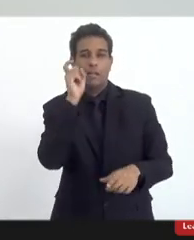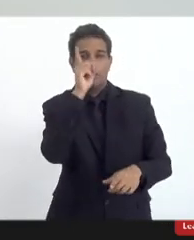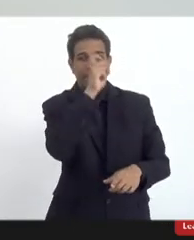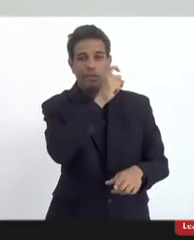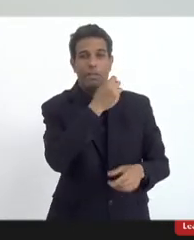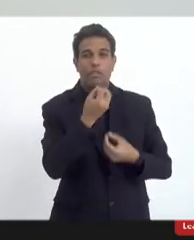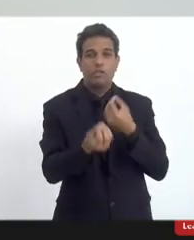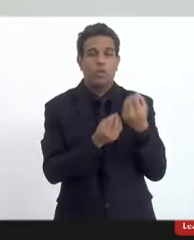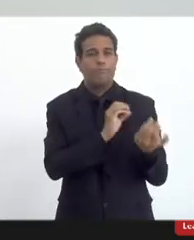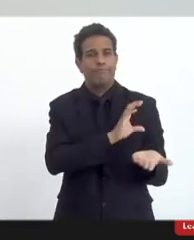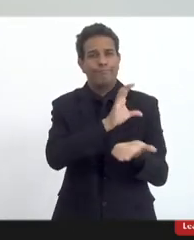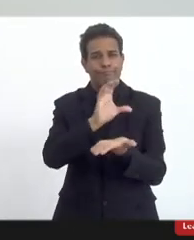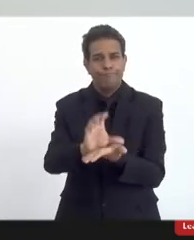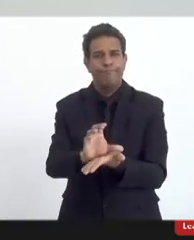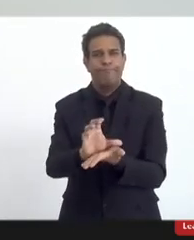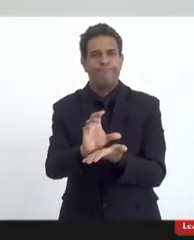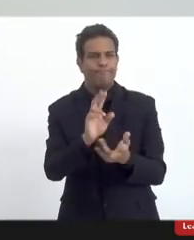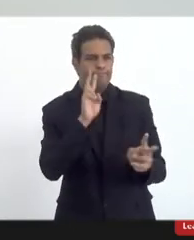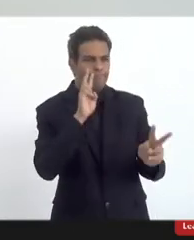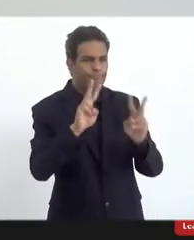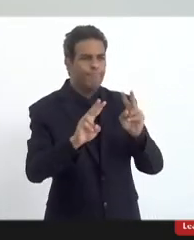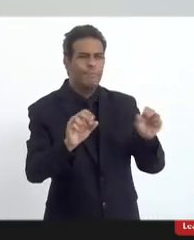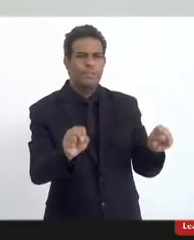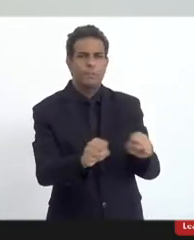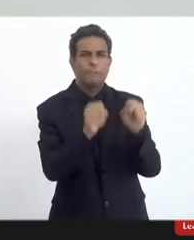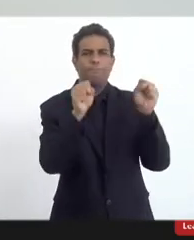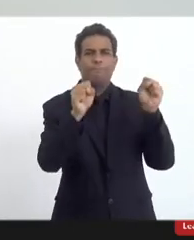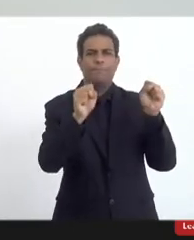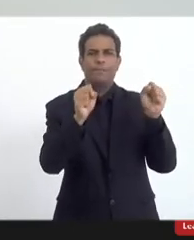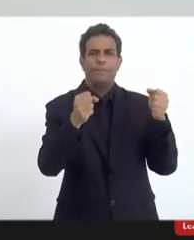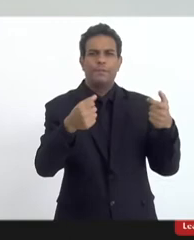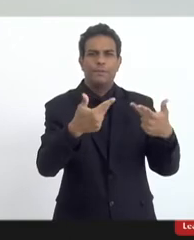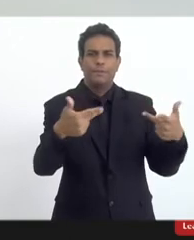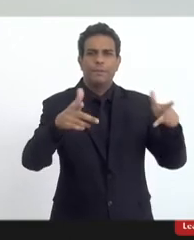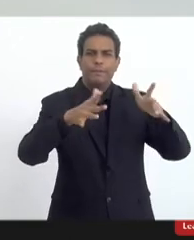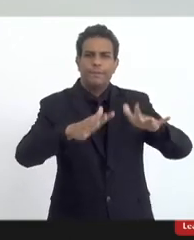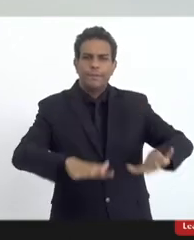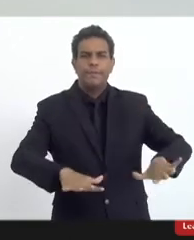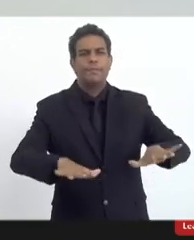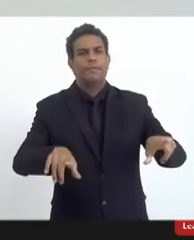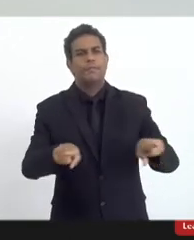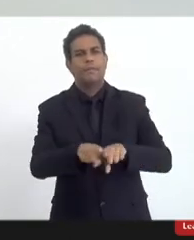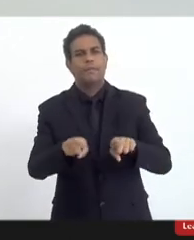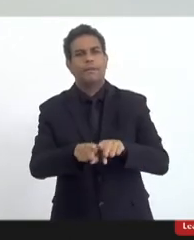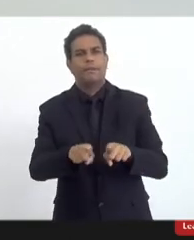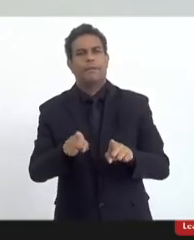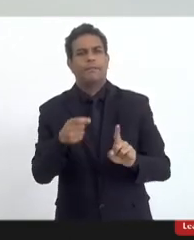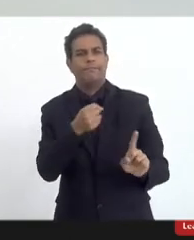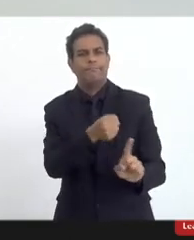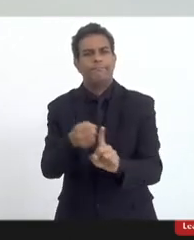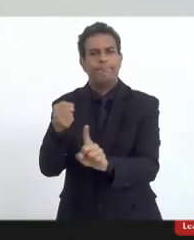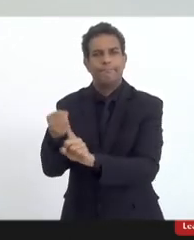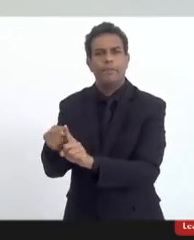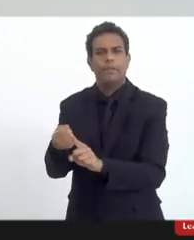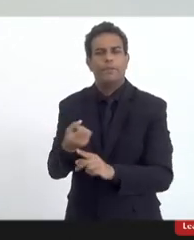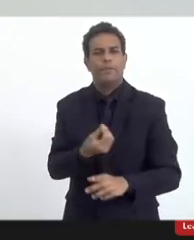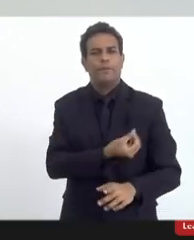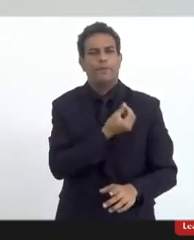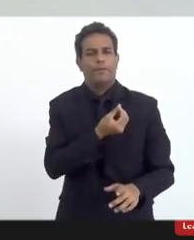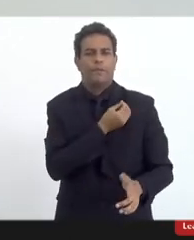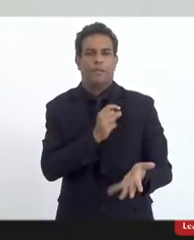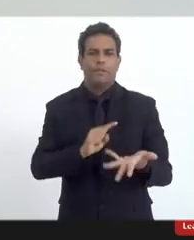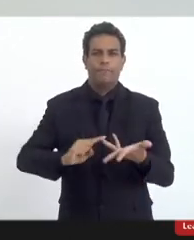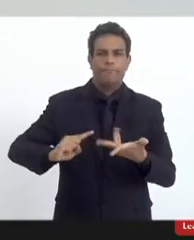também, de repente elas veem aquilo tudo destruído, não só o ataque físico, mas o material, enfim.